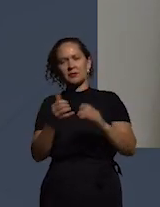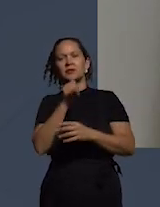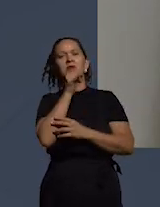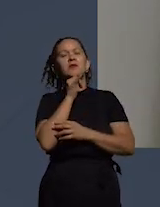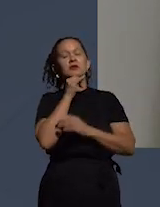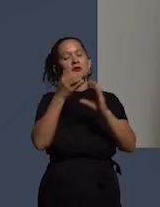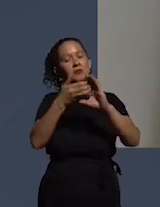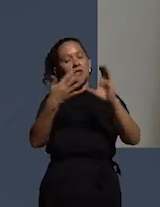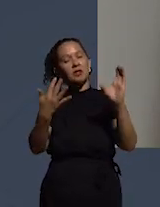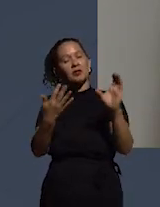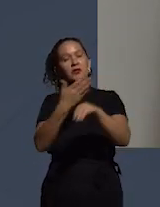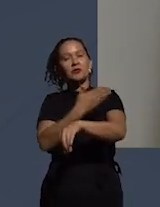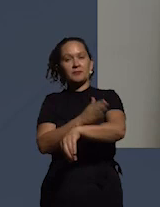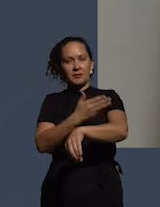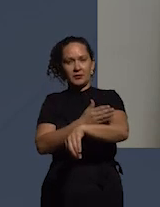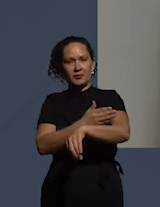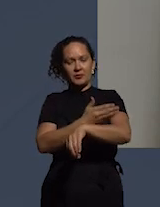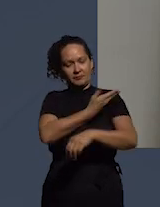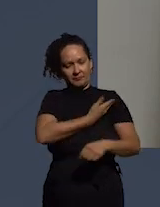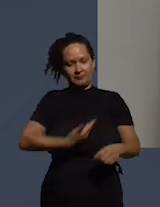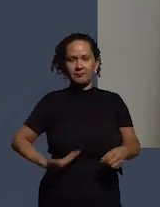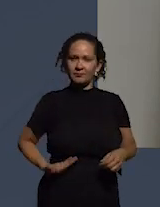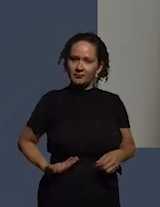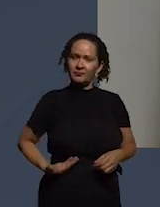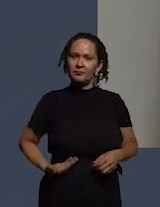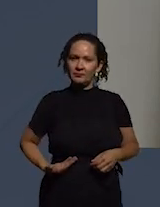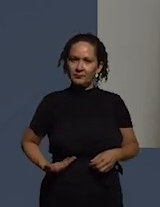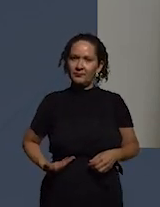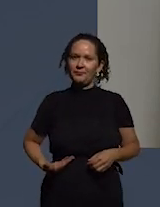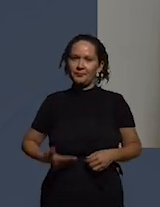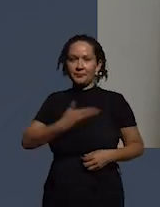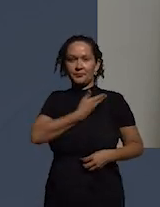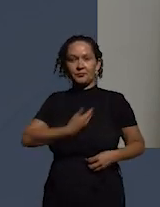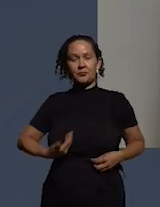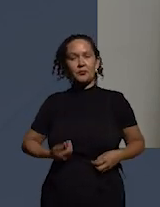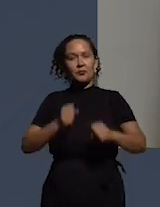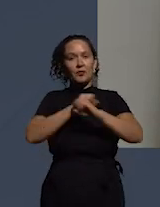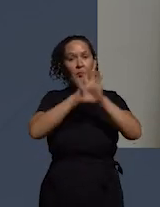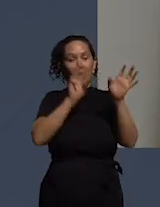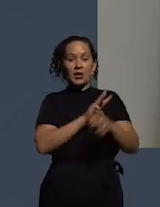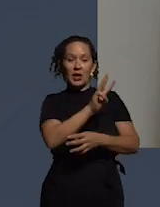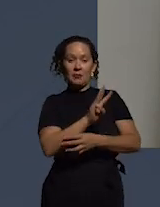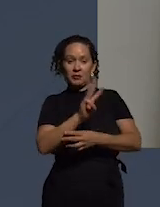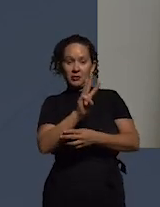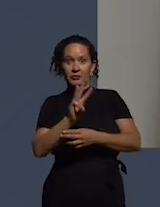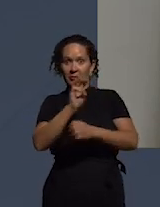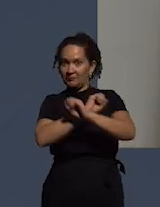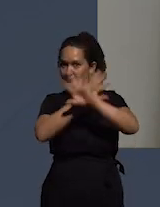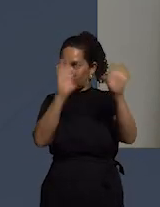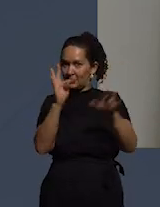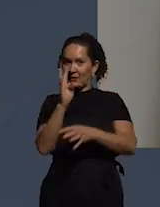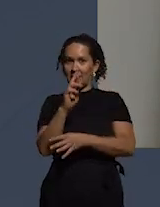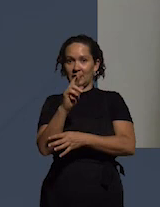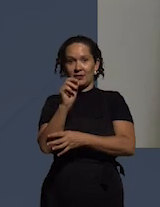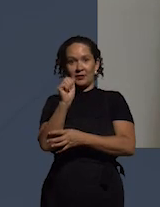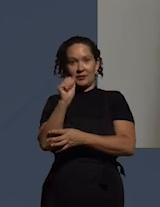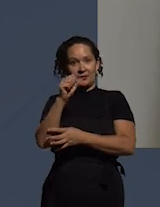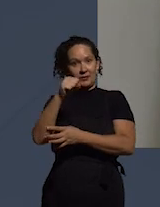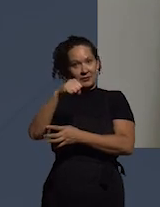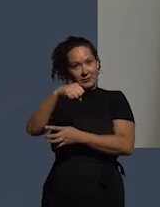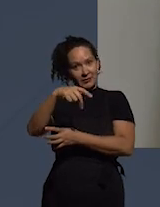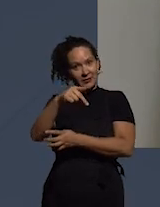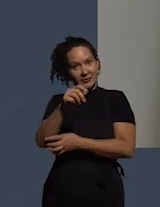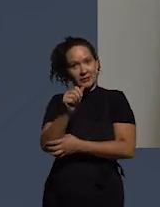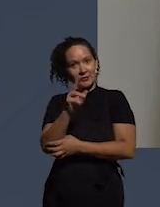aspectos práticos então o governo estabeleceu um portal da transparência por exemplo a transparência sobre os gastos públicos esse é um